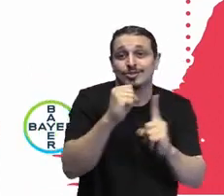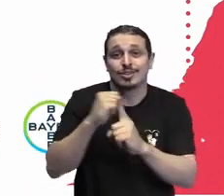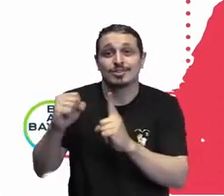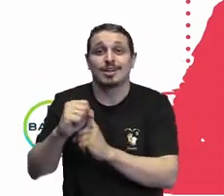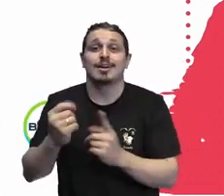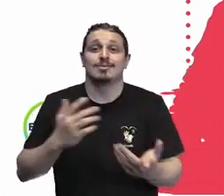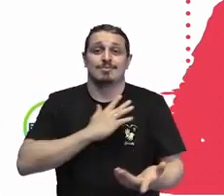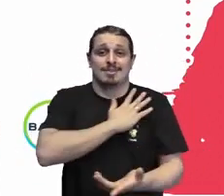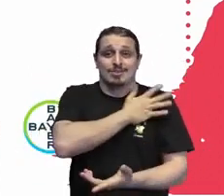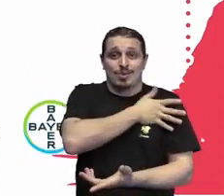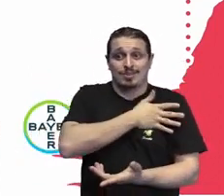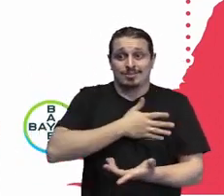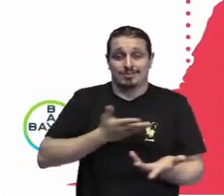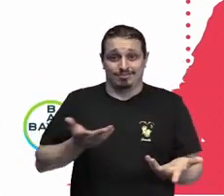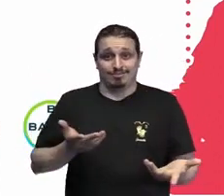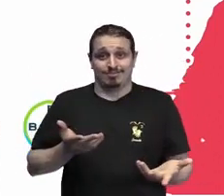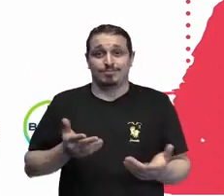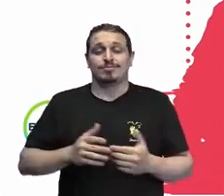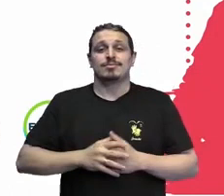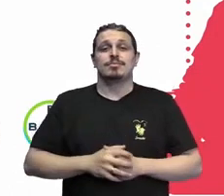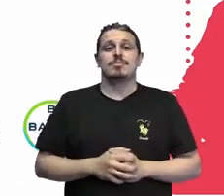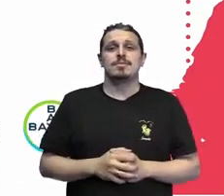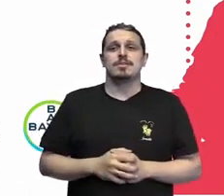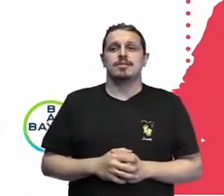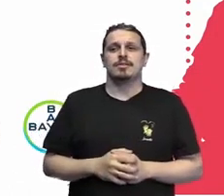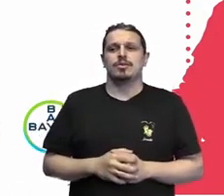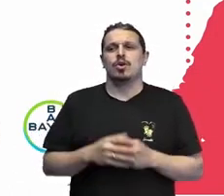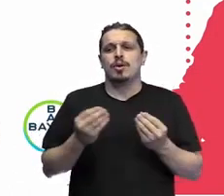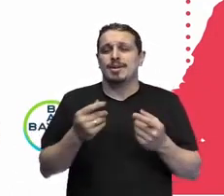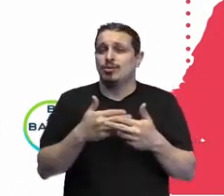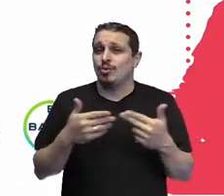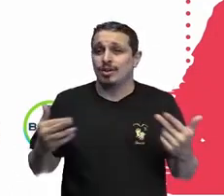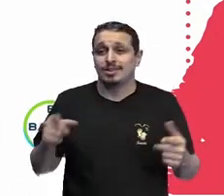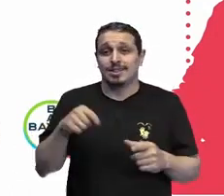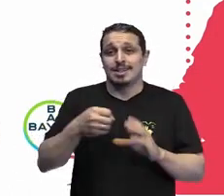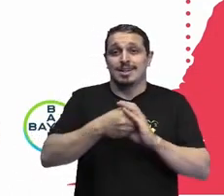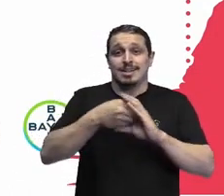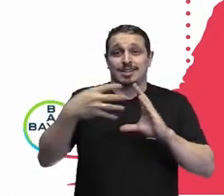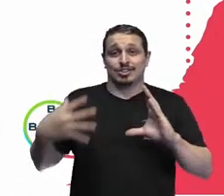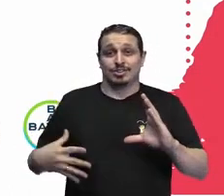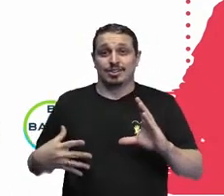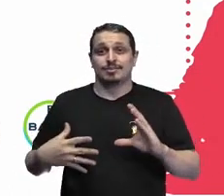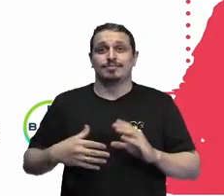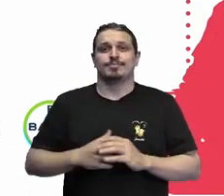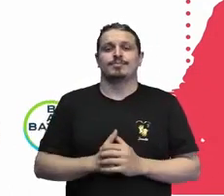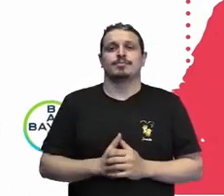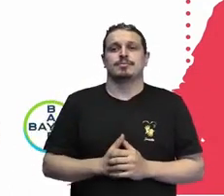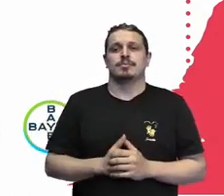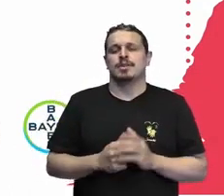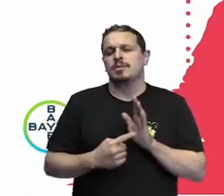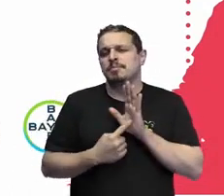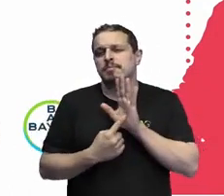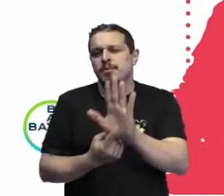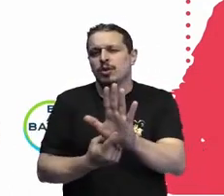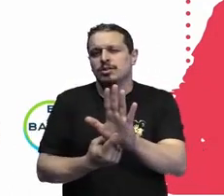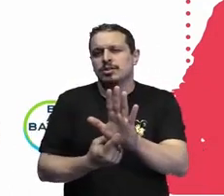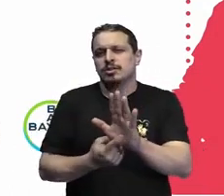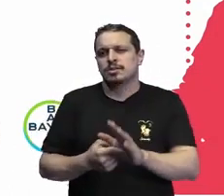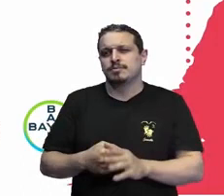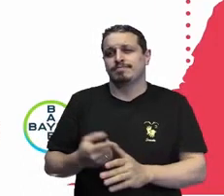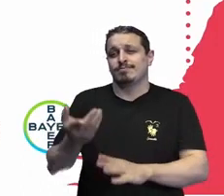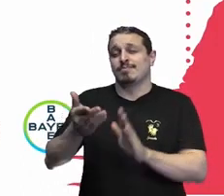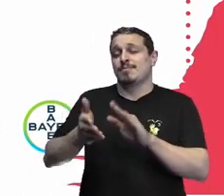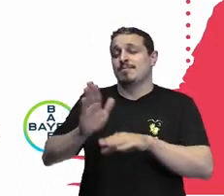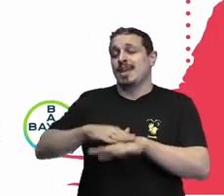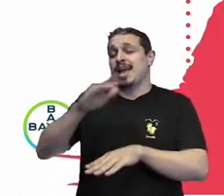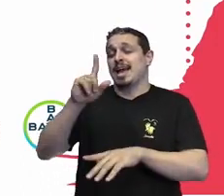pelo histórico dessas características, das pessoas que pertencem a esses grupos, ela tem uma maior probabilidade de sofrer